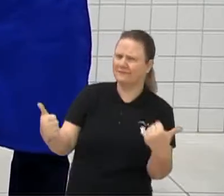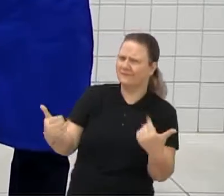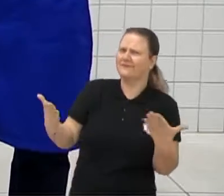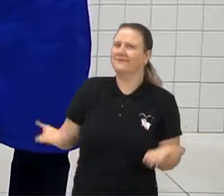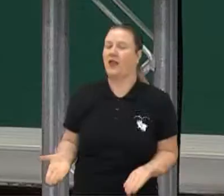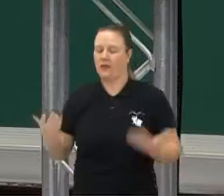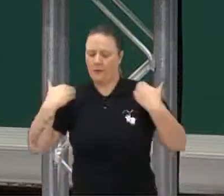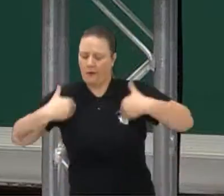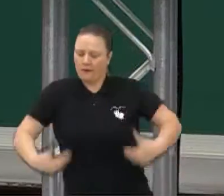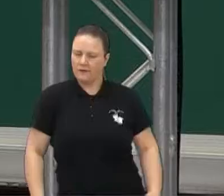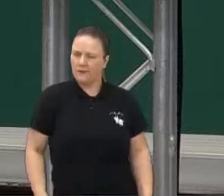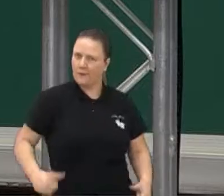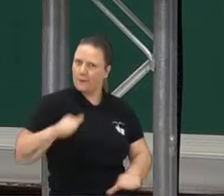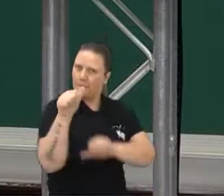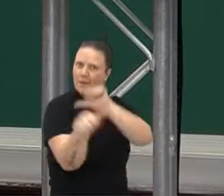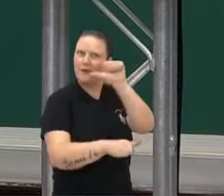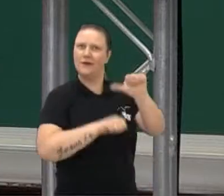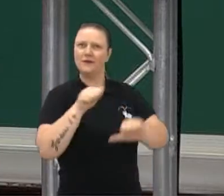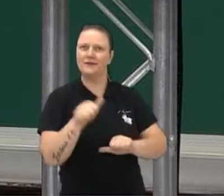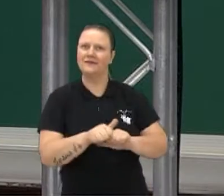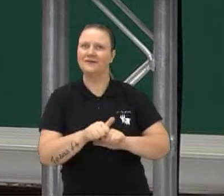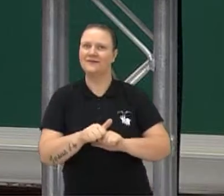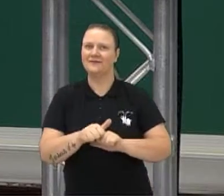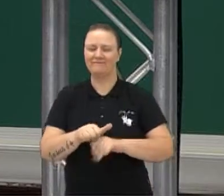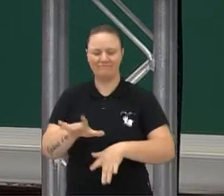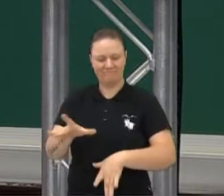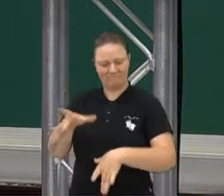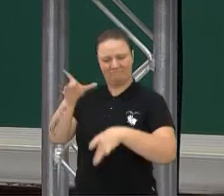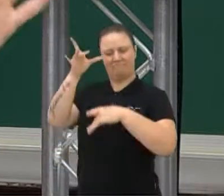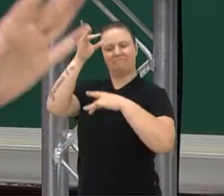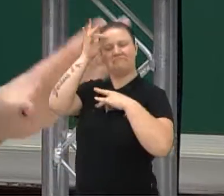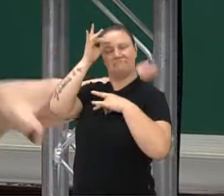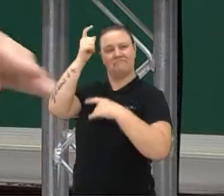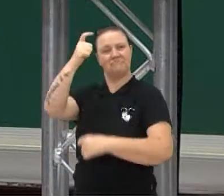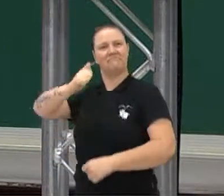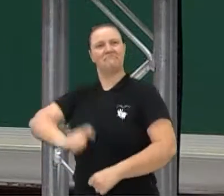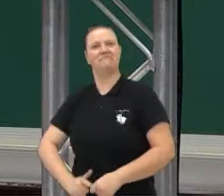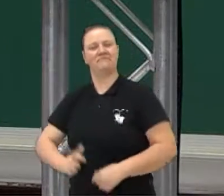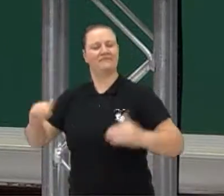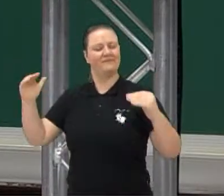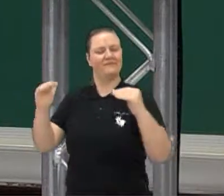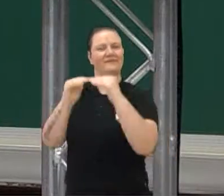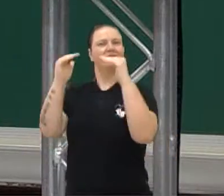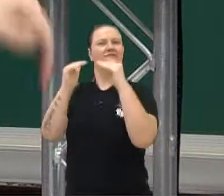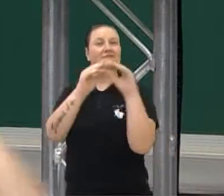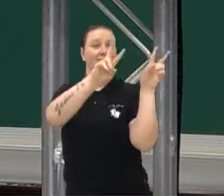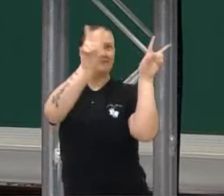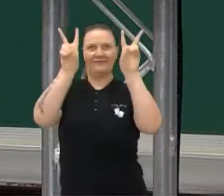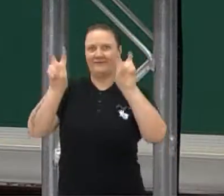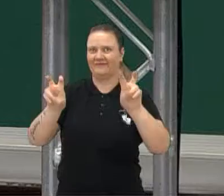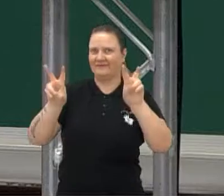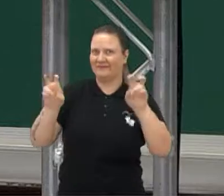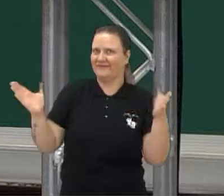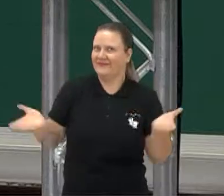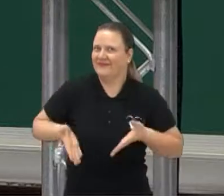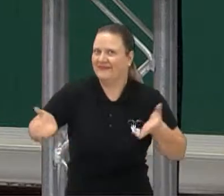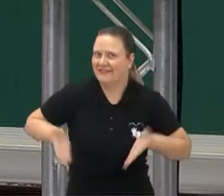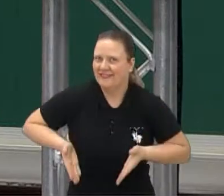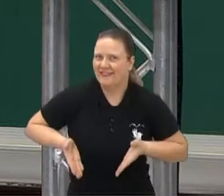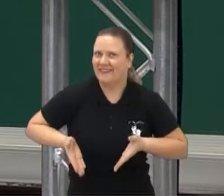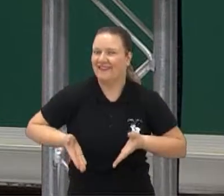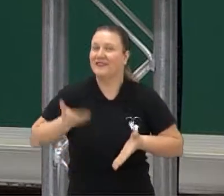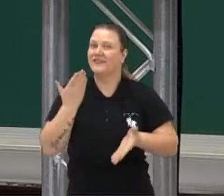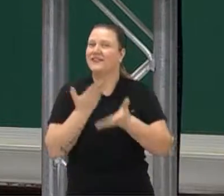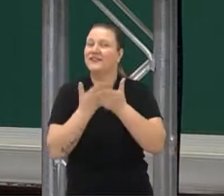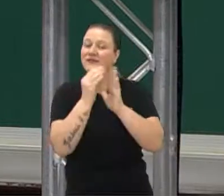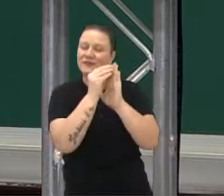mudou, né? Estou incorporando um personagem que é de acordo com o tema da aula do professor Peterson. Viu